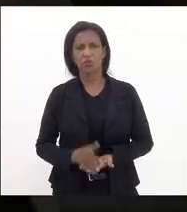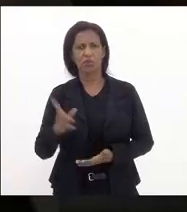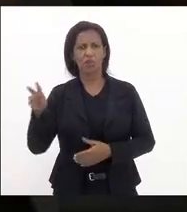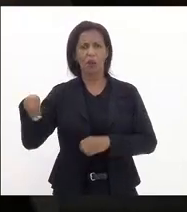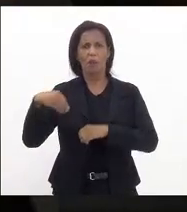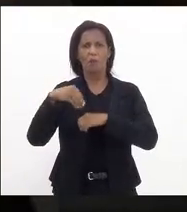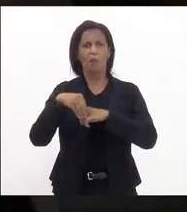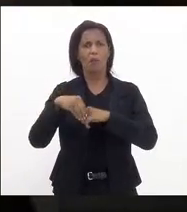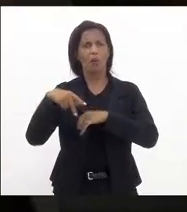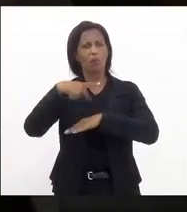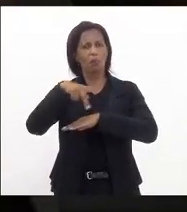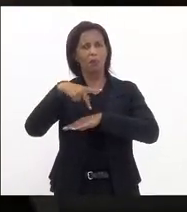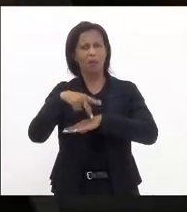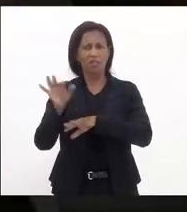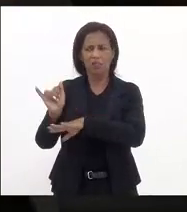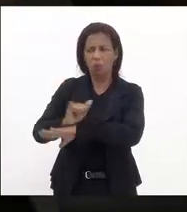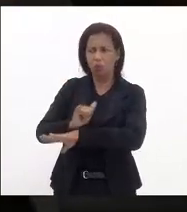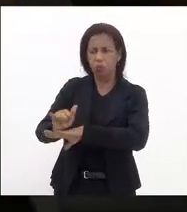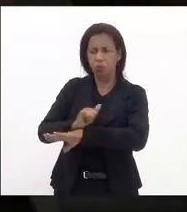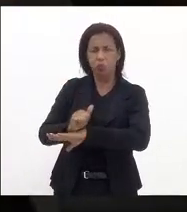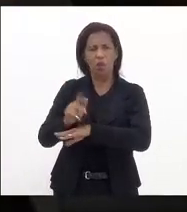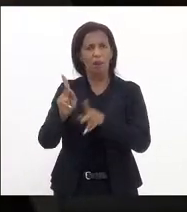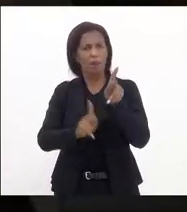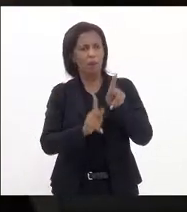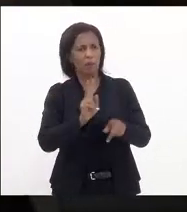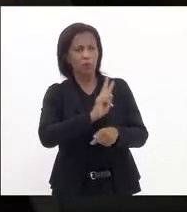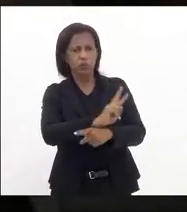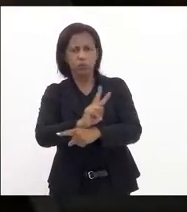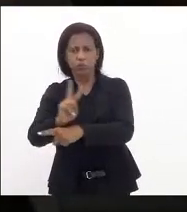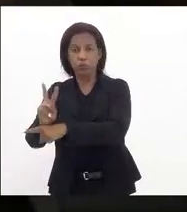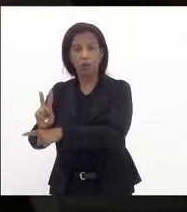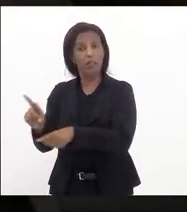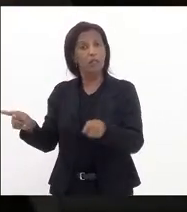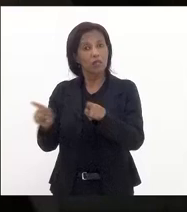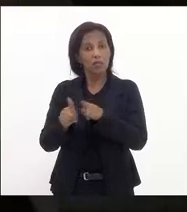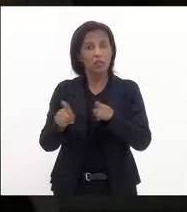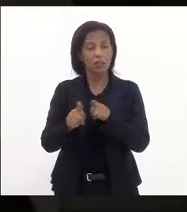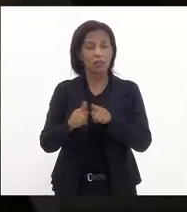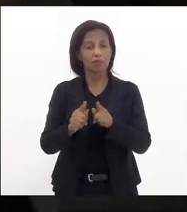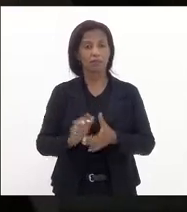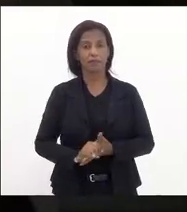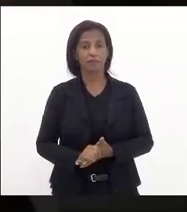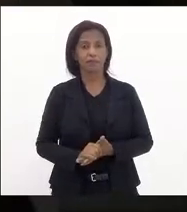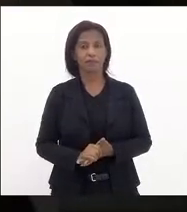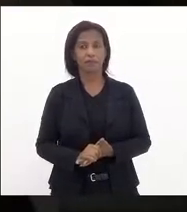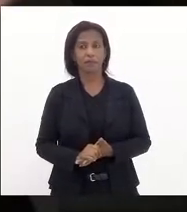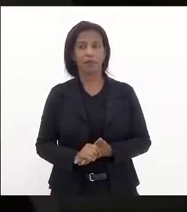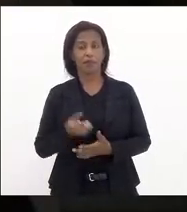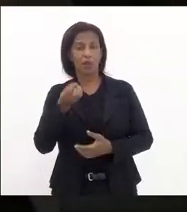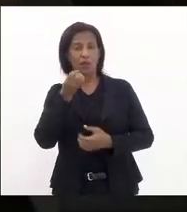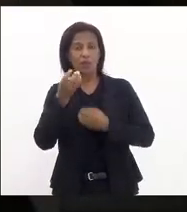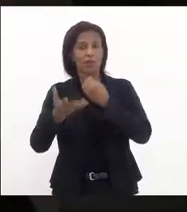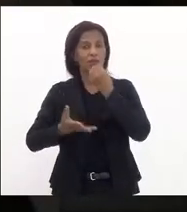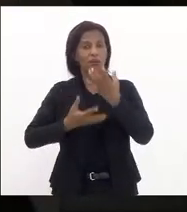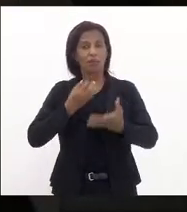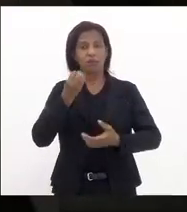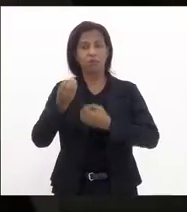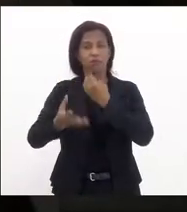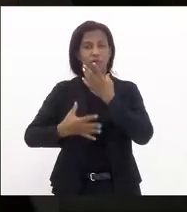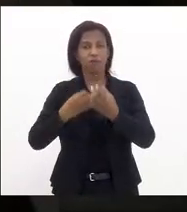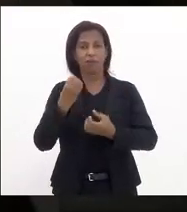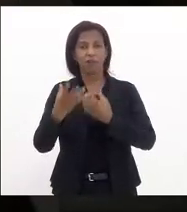países em seus governos para preservar suas populações e ao mesmo tempo contando contando